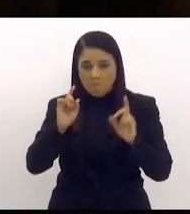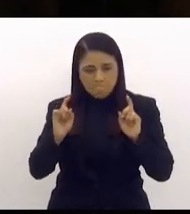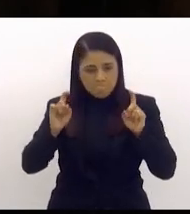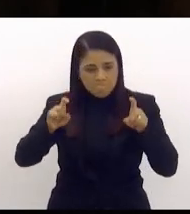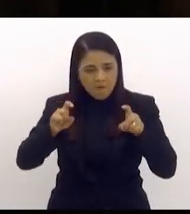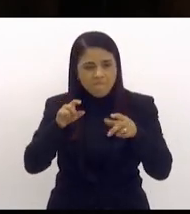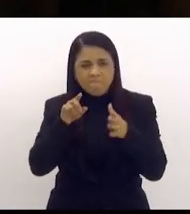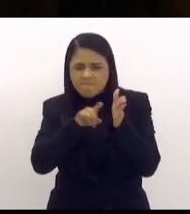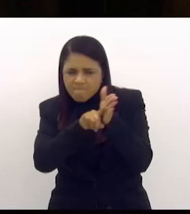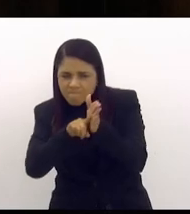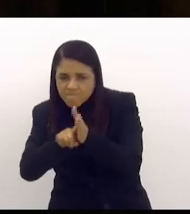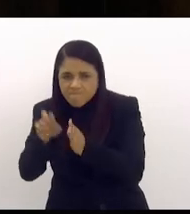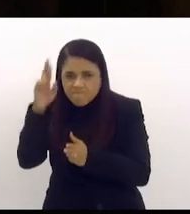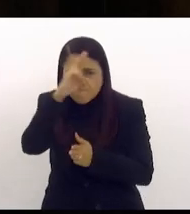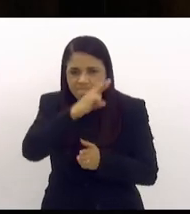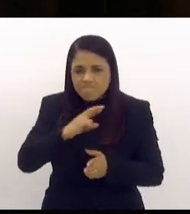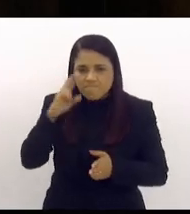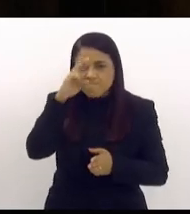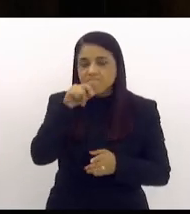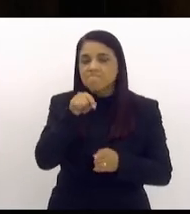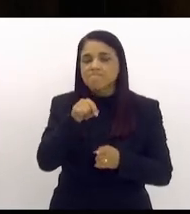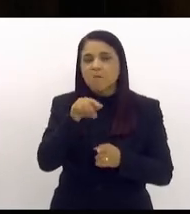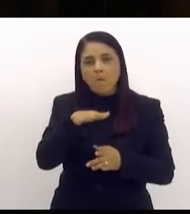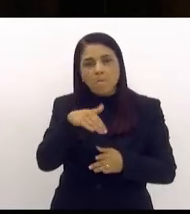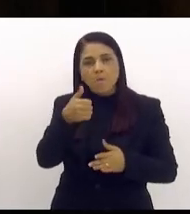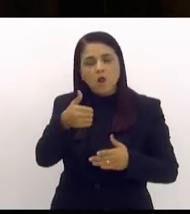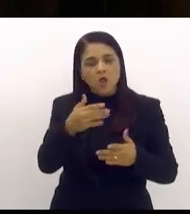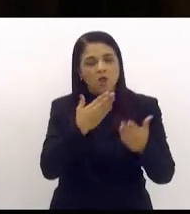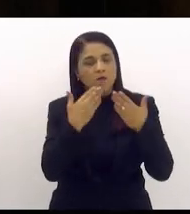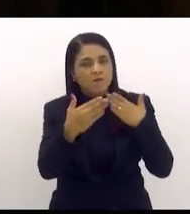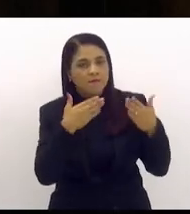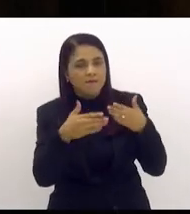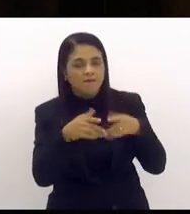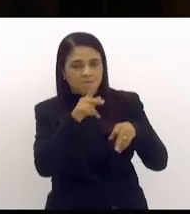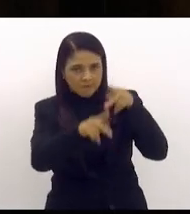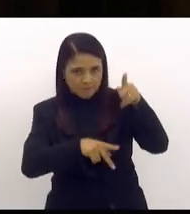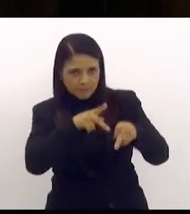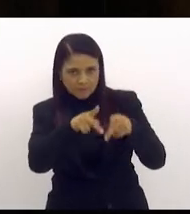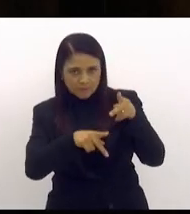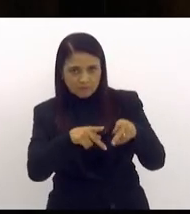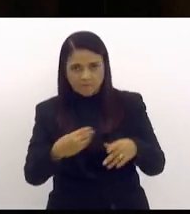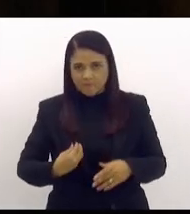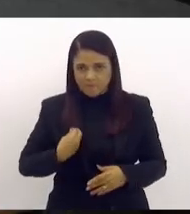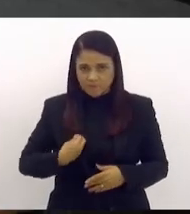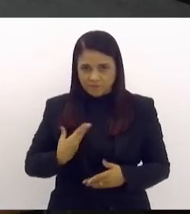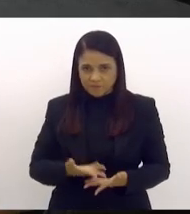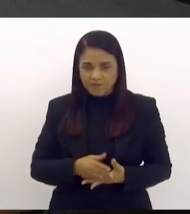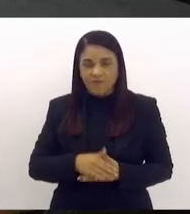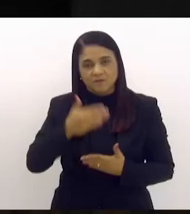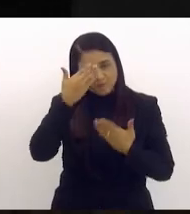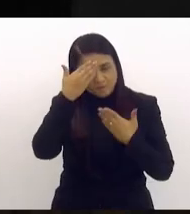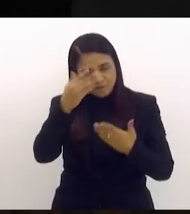e dialogando em busca de melhorias para a população muito obrigado senhora presidenta